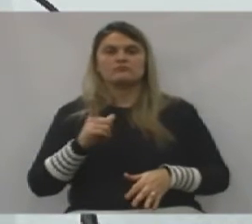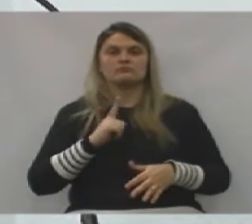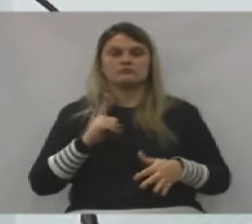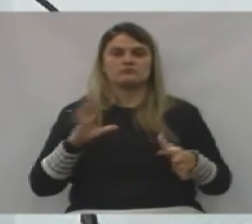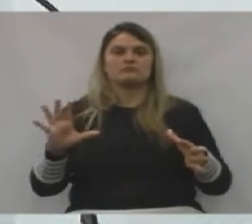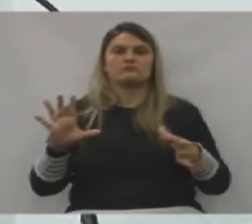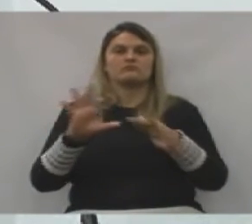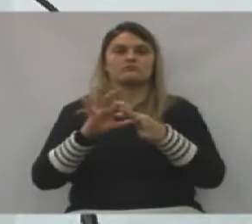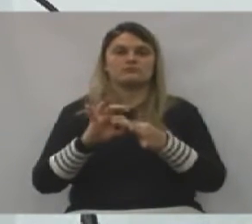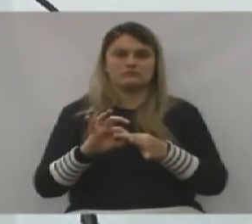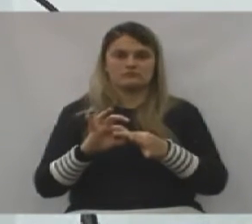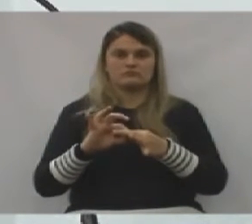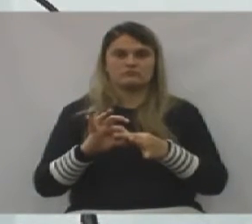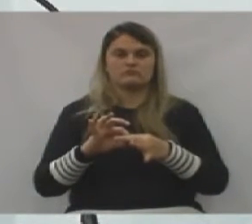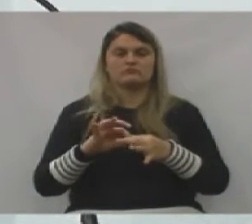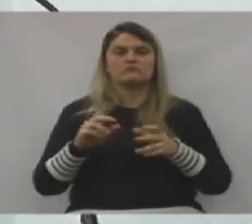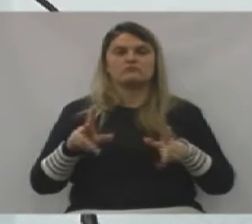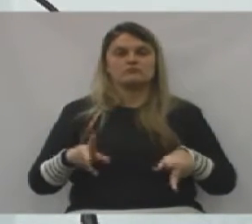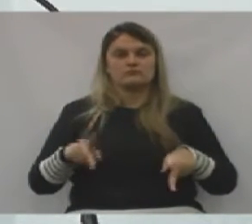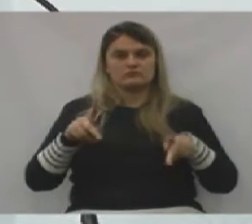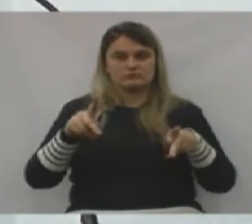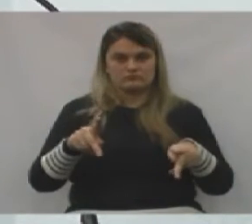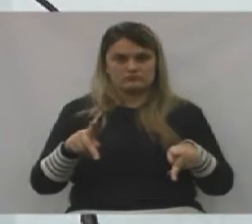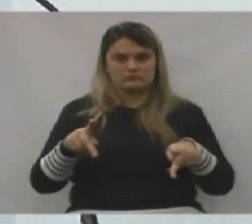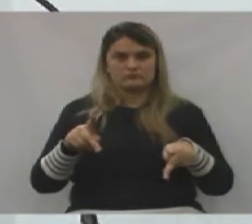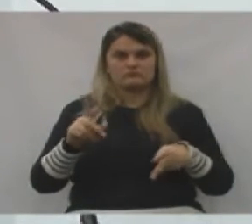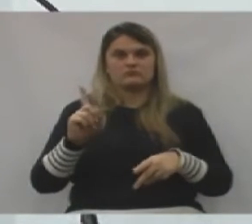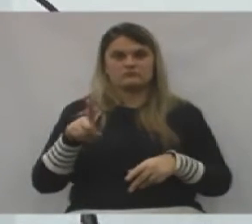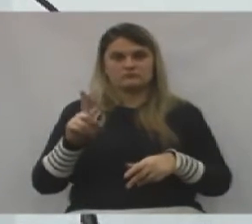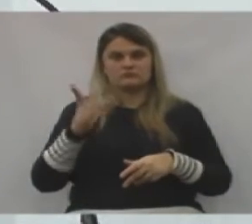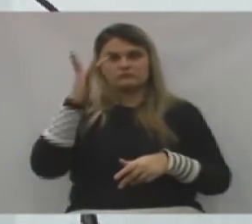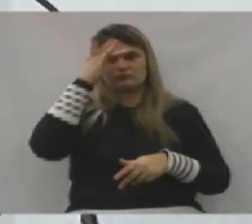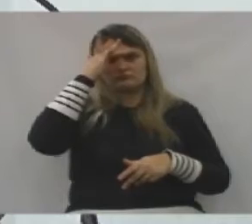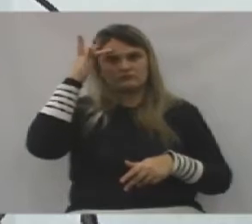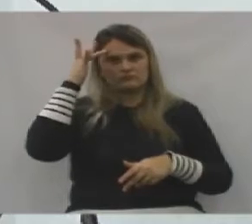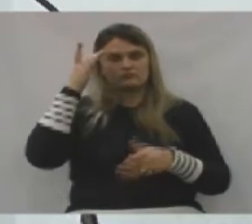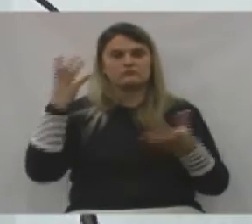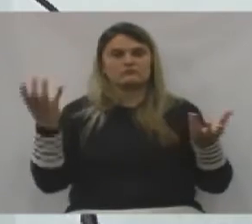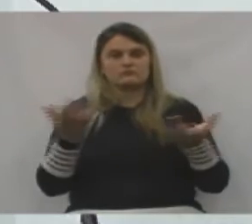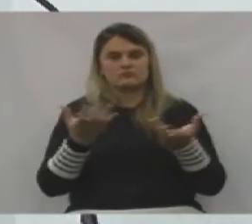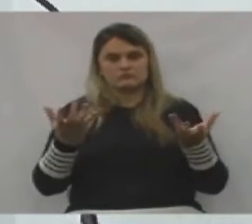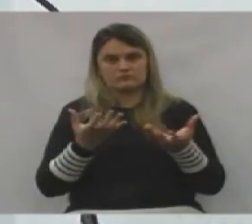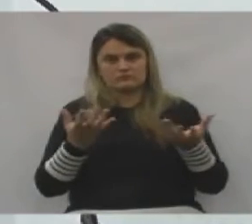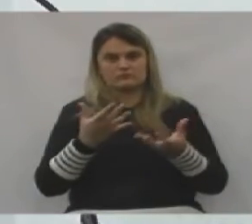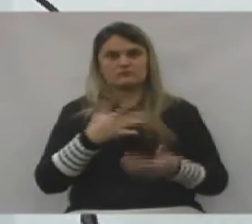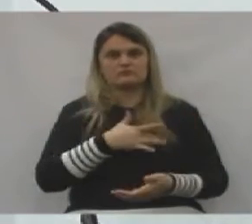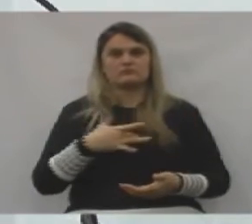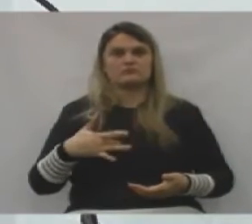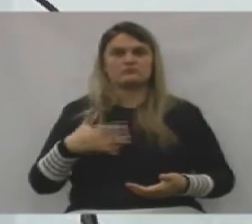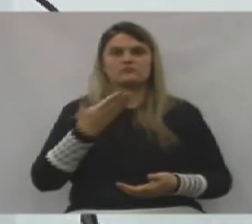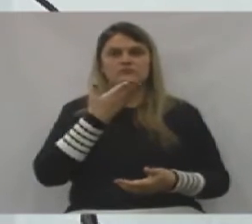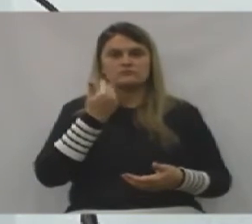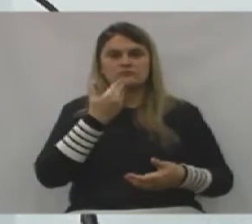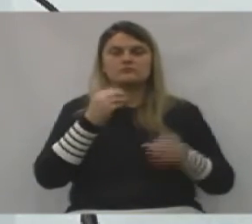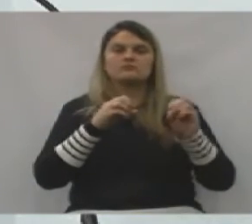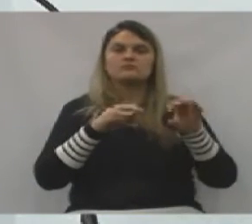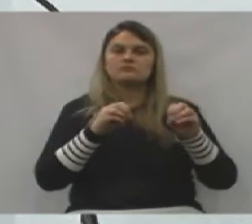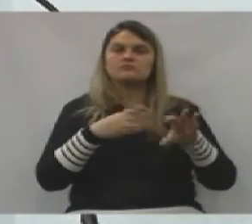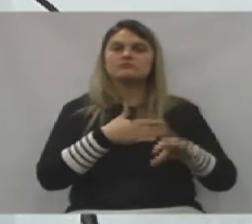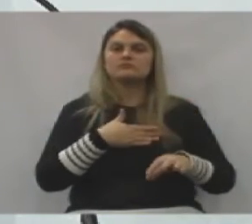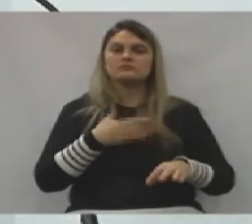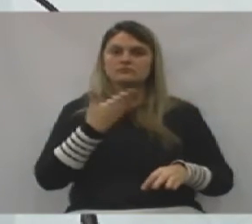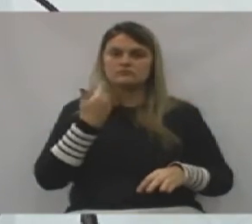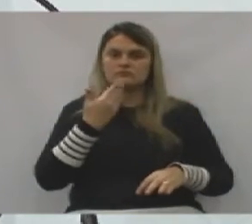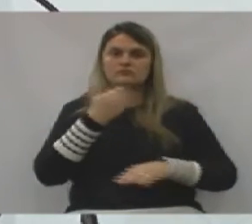interessa é o povo, é as pessoas que querem saúde melhor, educação melhor,